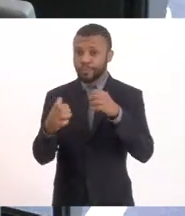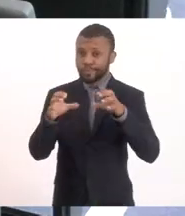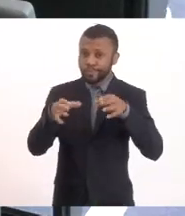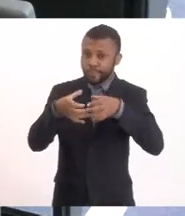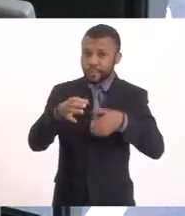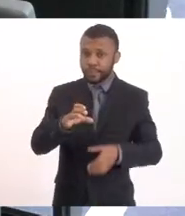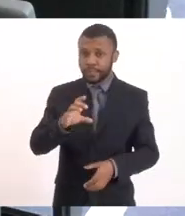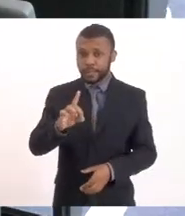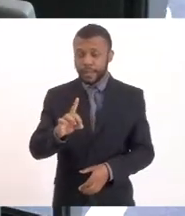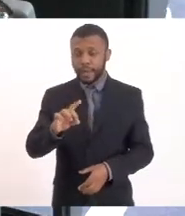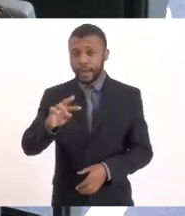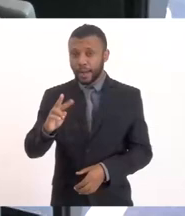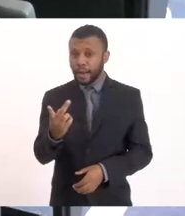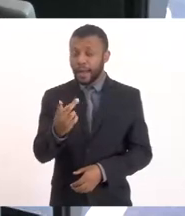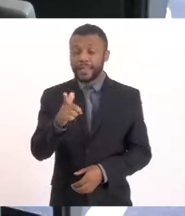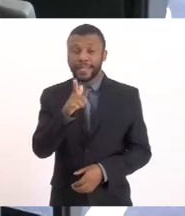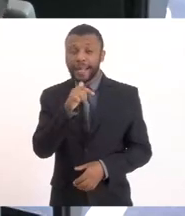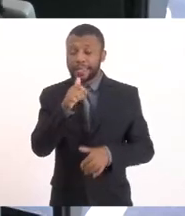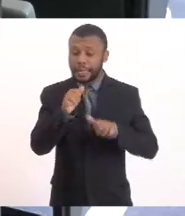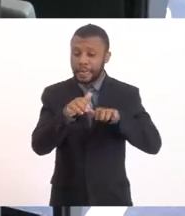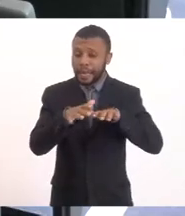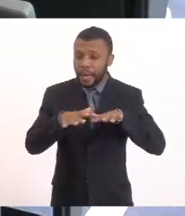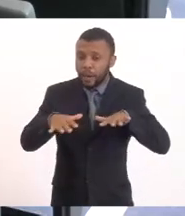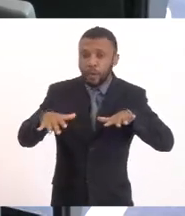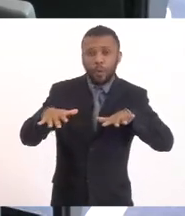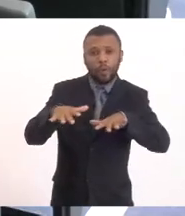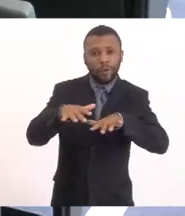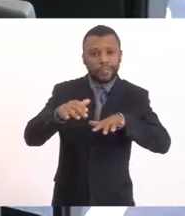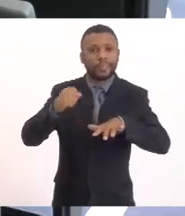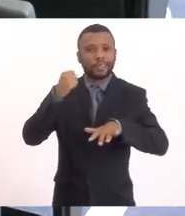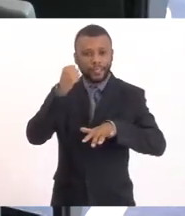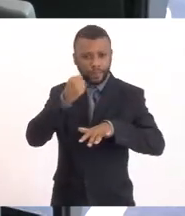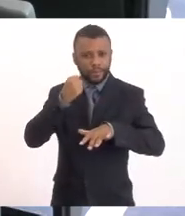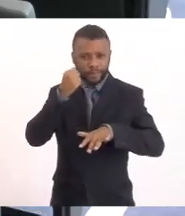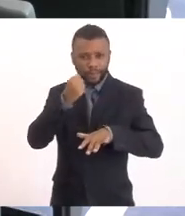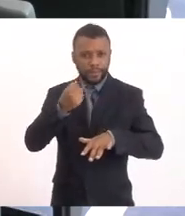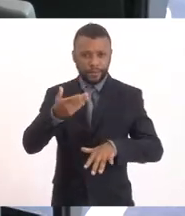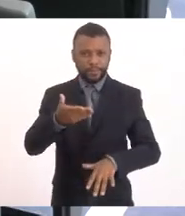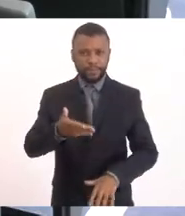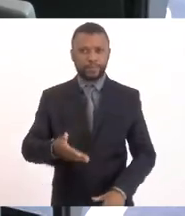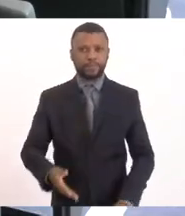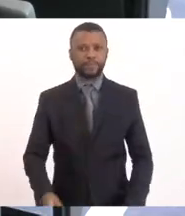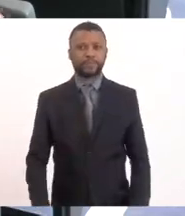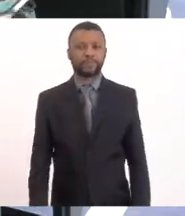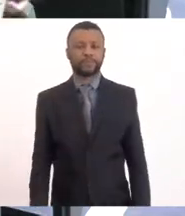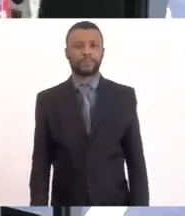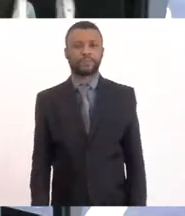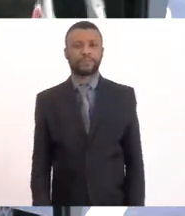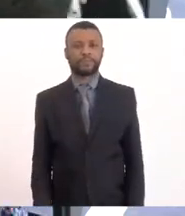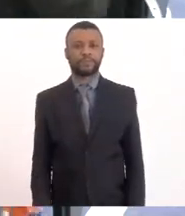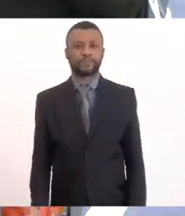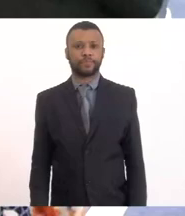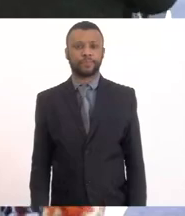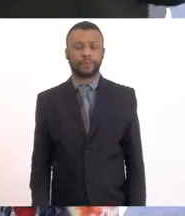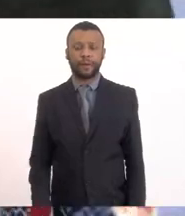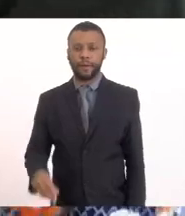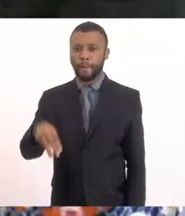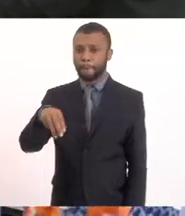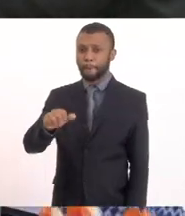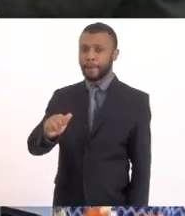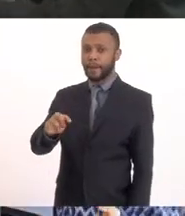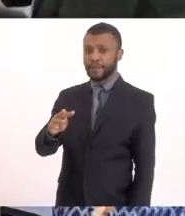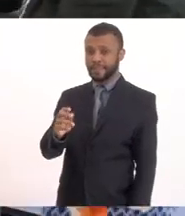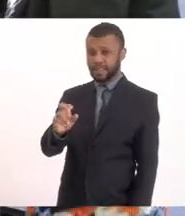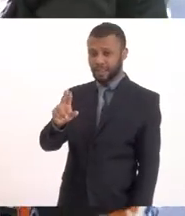das Lagoas de Saquarema, Jaconé e Jacarepiá, Matheus Alves Neto, presidente